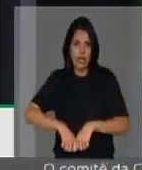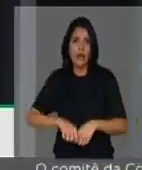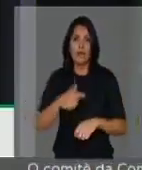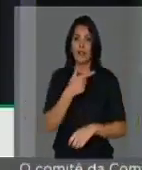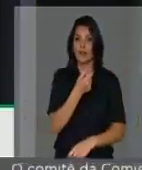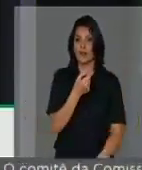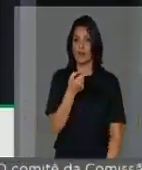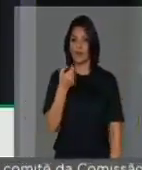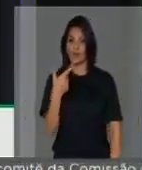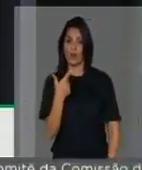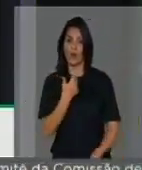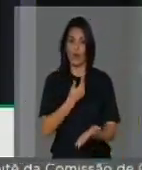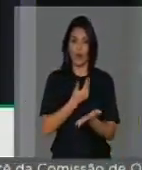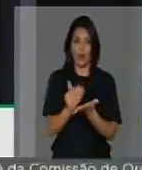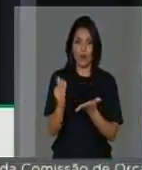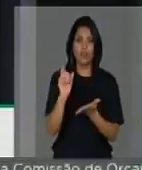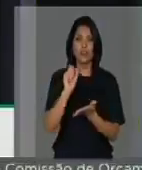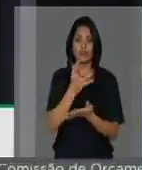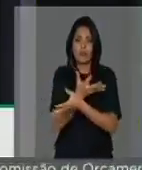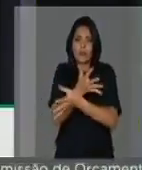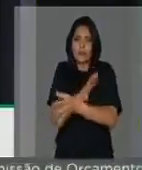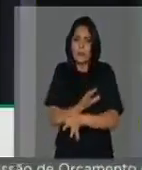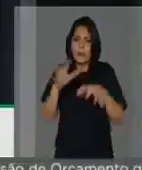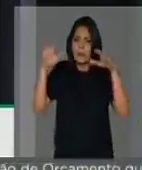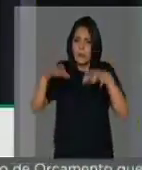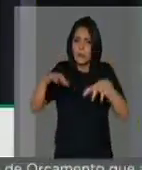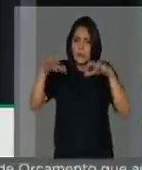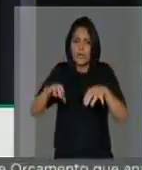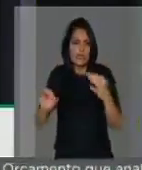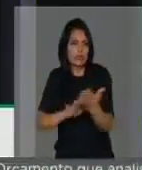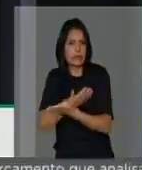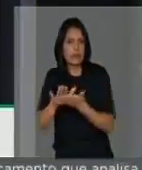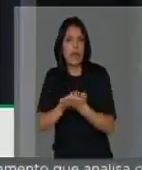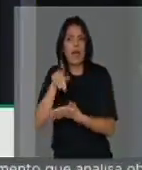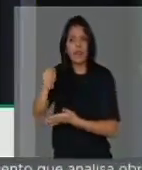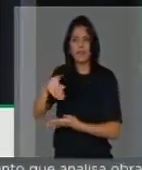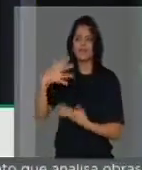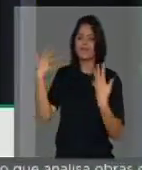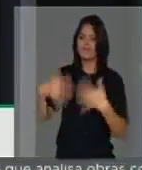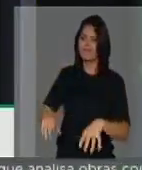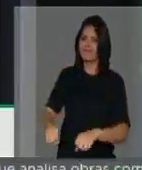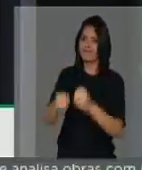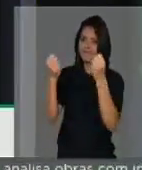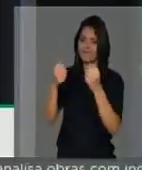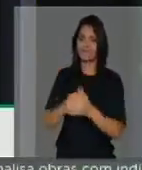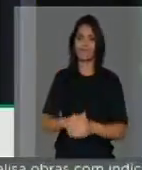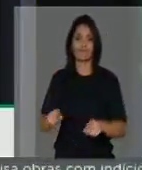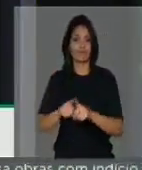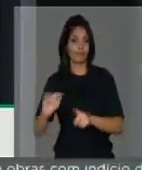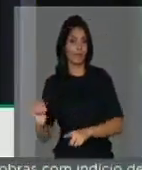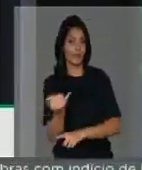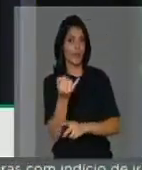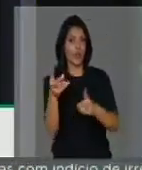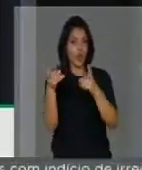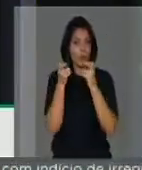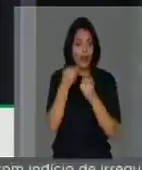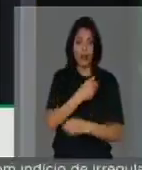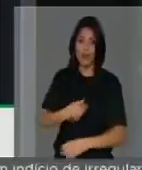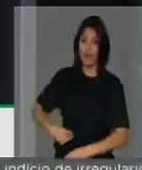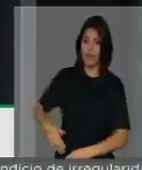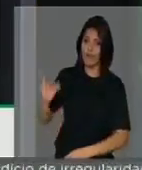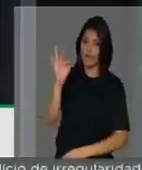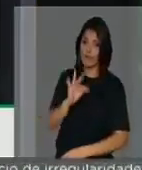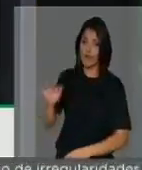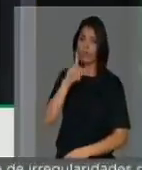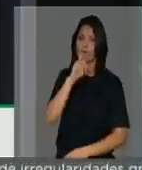2002 a barragem encontra-se em colapso. Senhor Presidente, aproveita esta oportunidade também para cobrar do Governo Federal